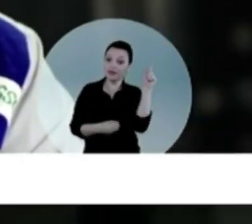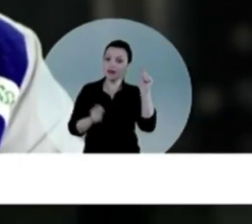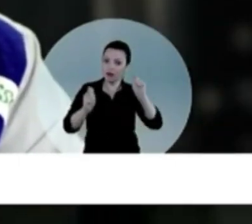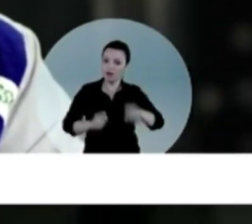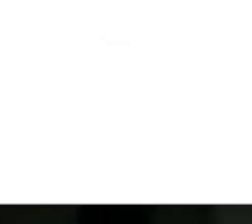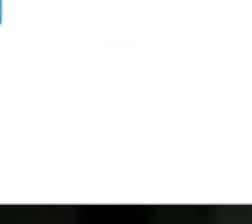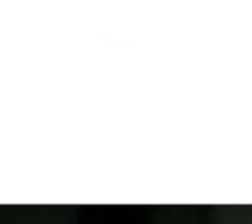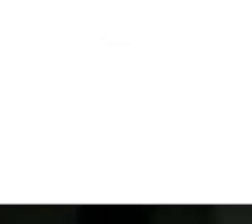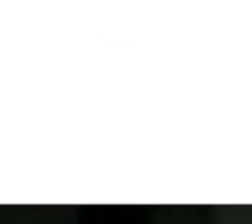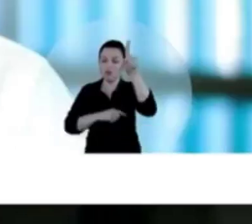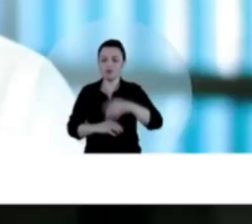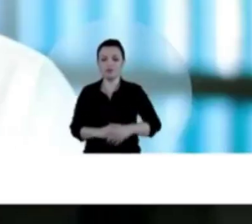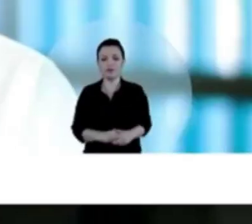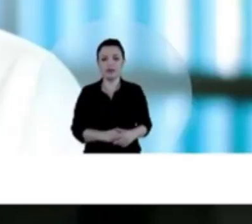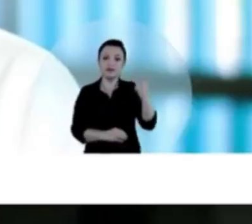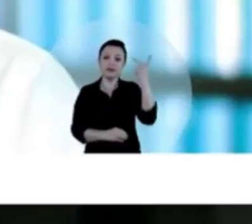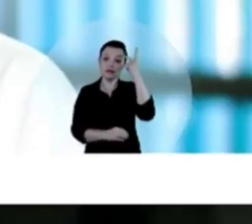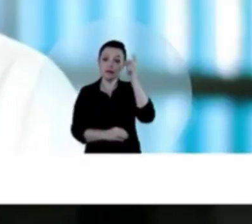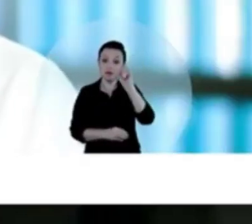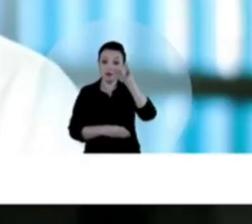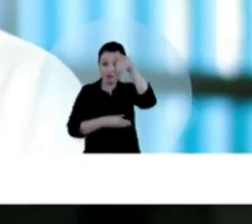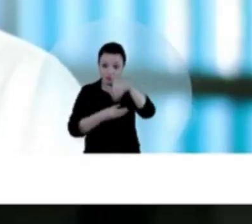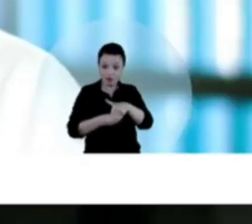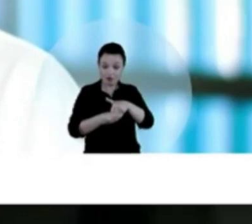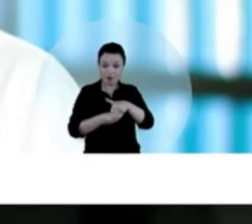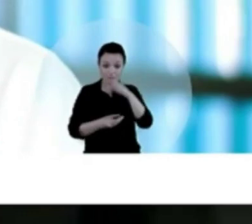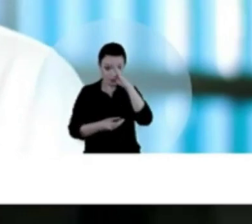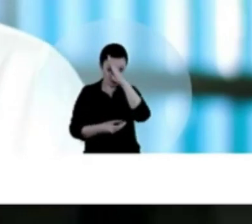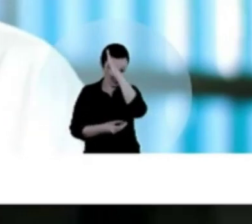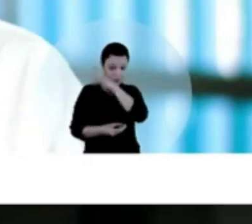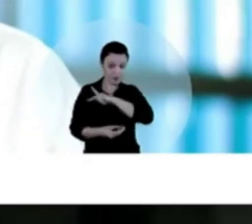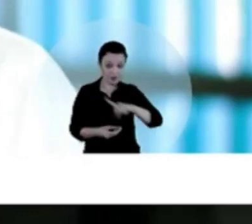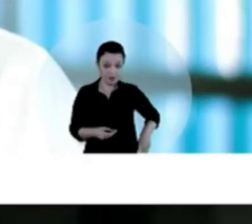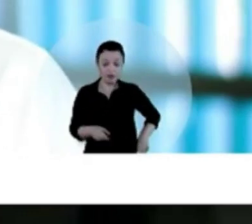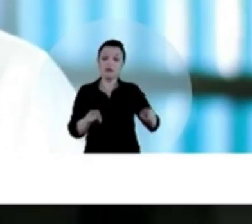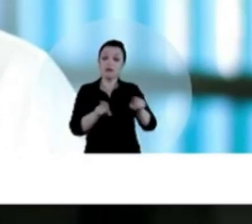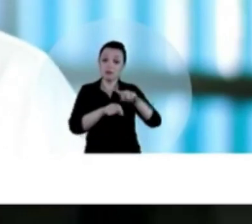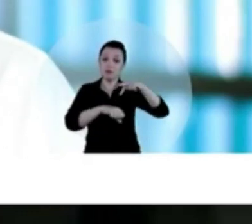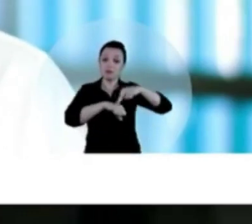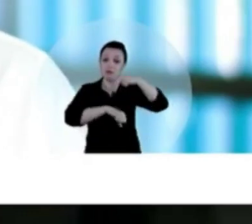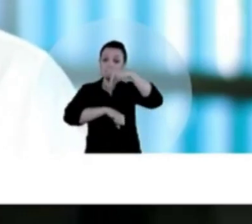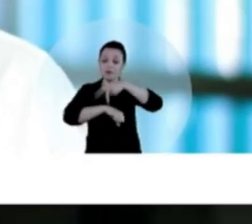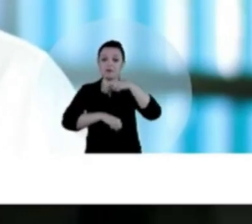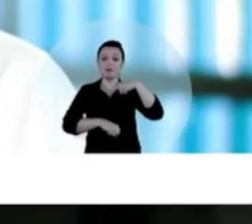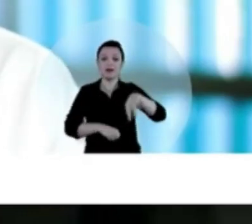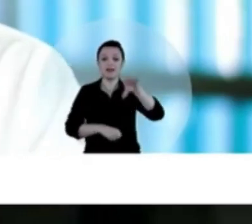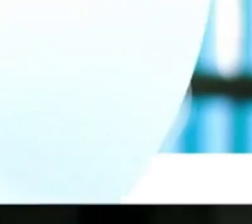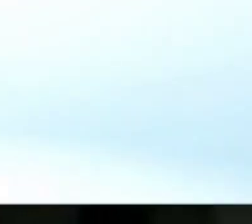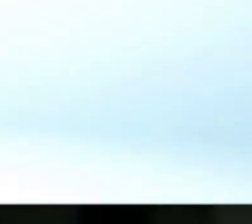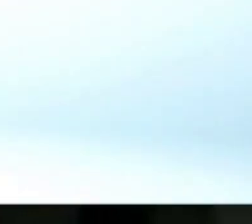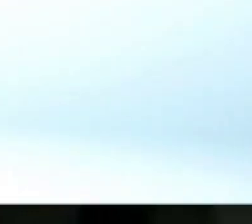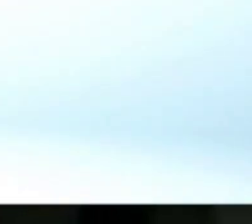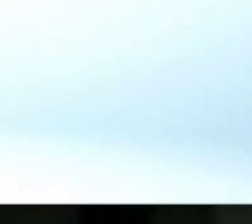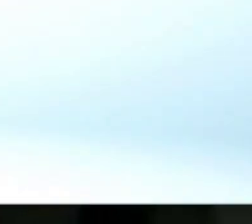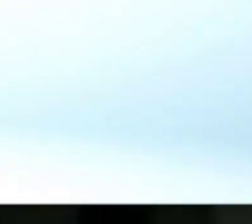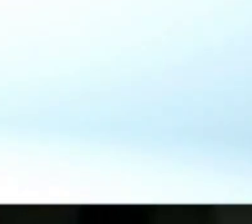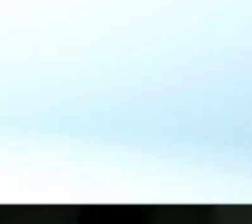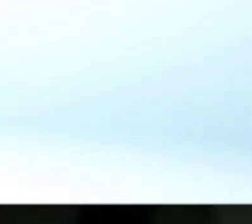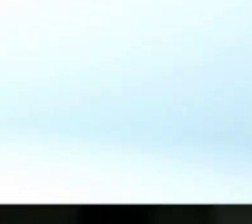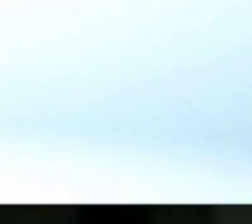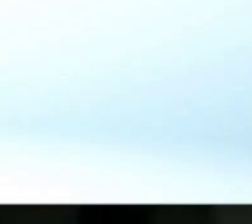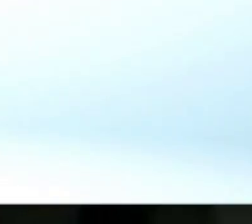locomotiva vai decolar. Em São Paulo, quem vota Bolsonaro presidente, também vota astronauta Marcos Pontes para o Senado.